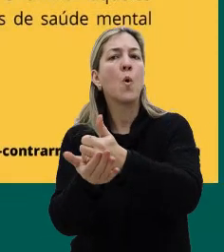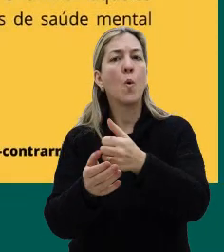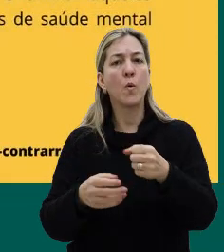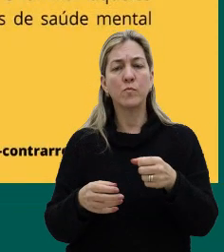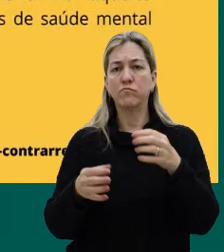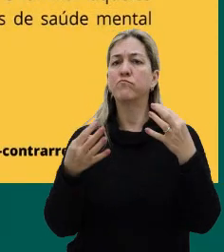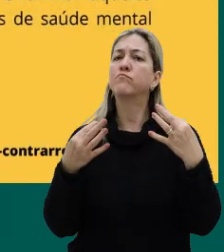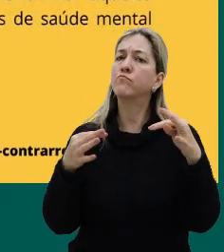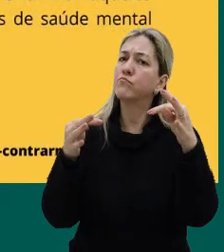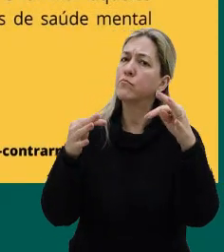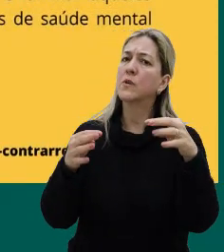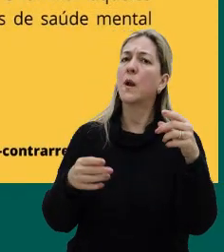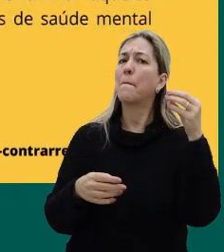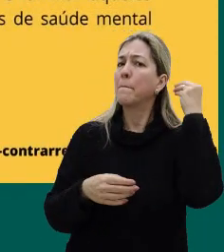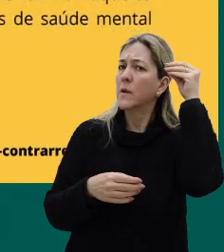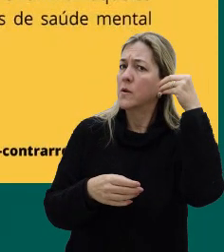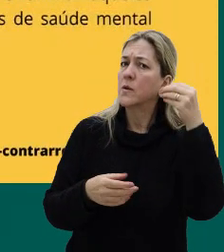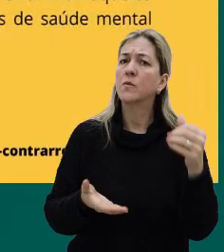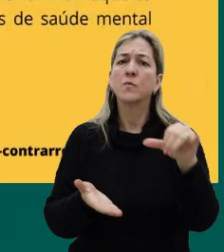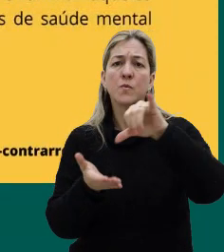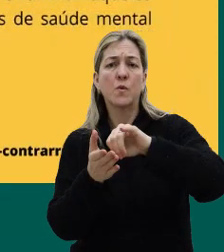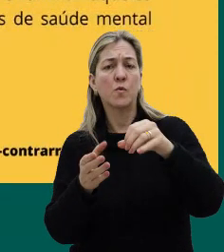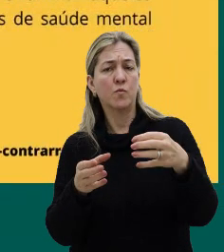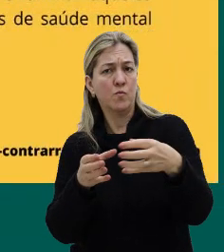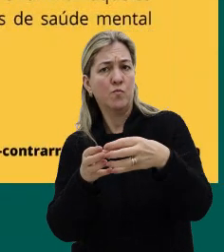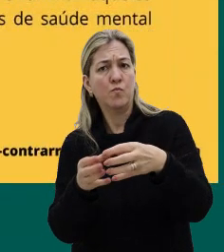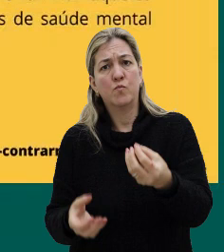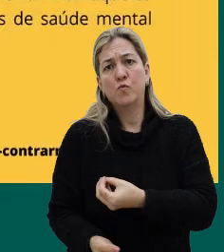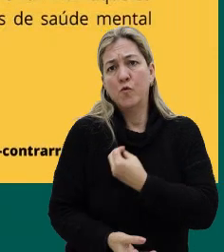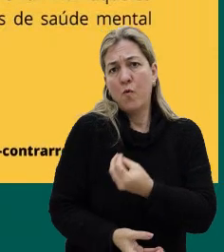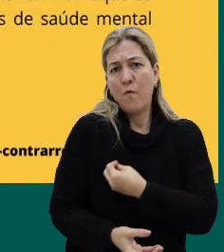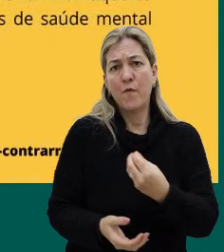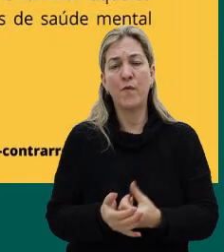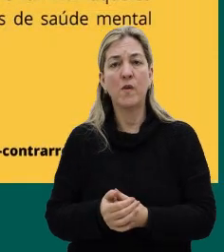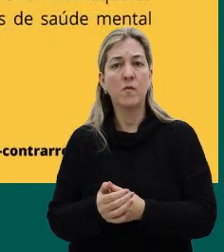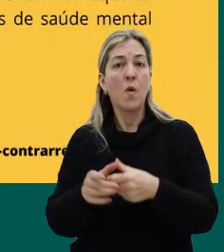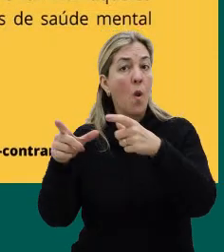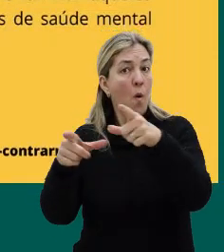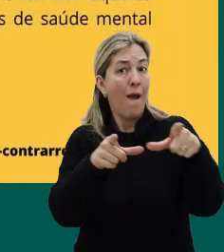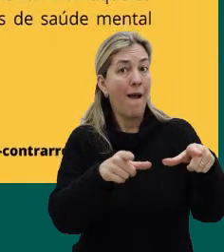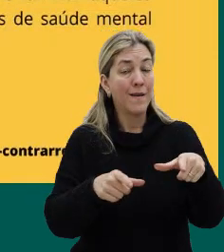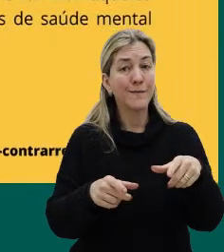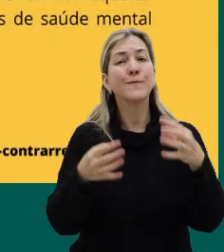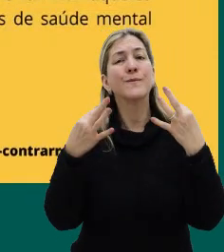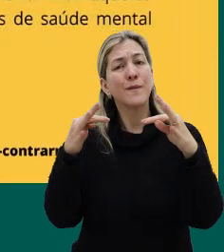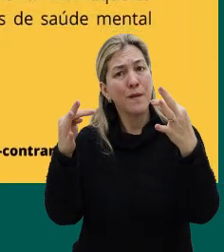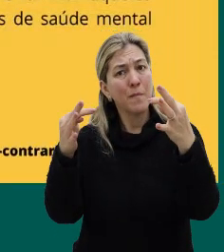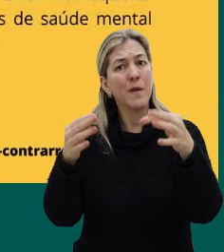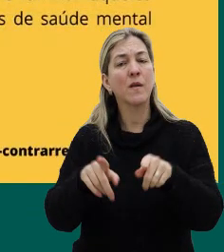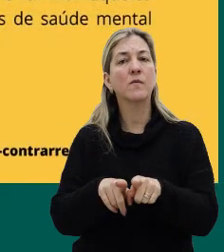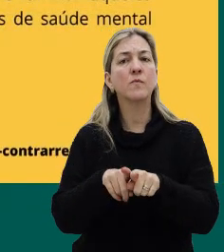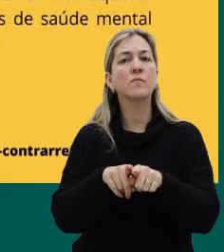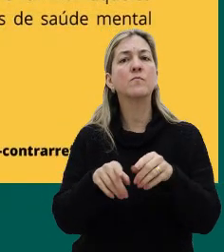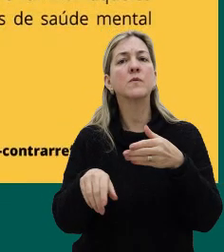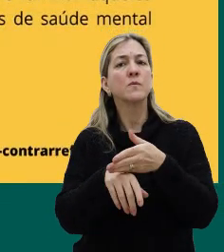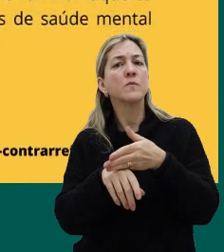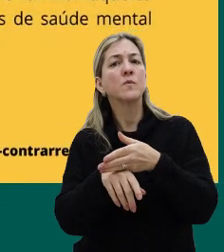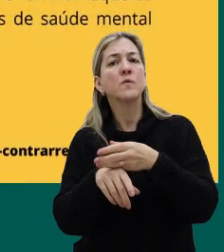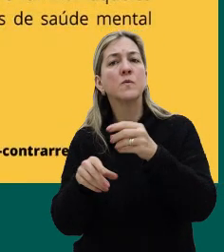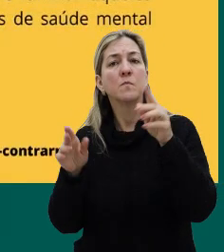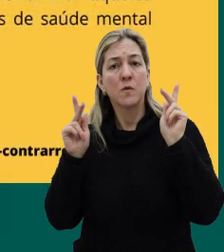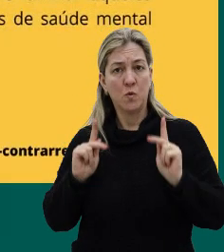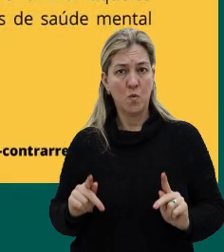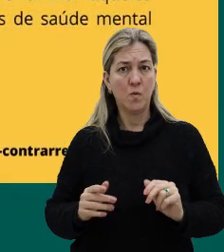como rede terapêutica, centro de convivência, lugares, então, que priorizam o tratamento territorializado das